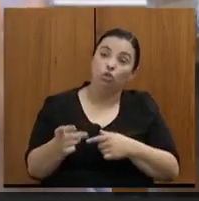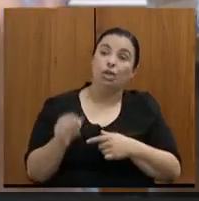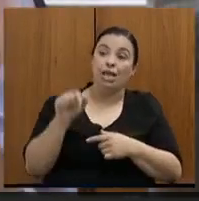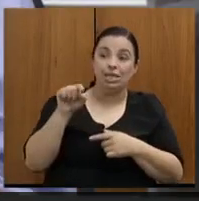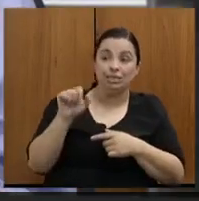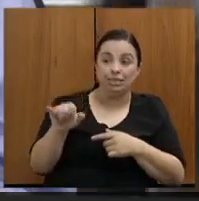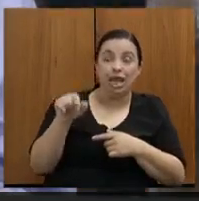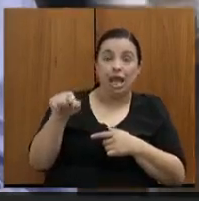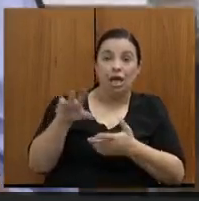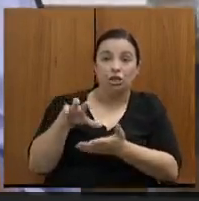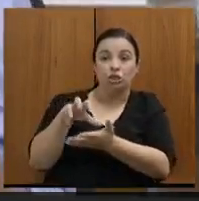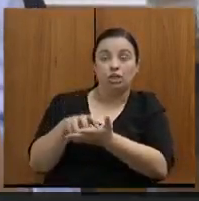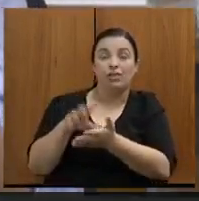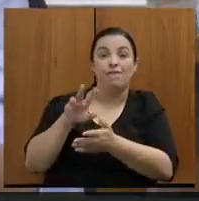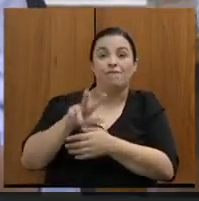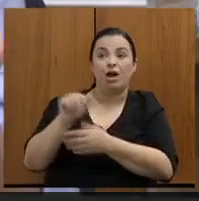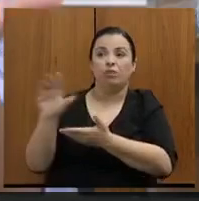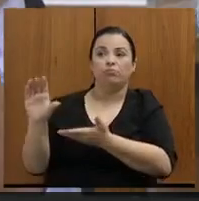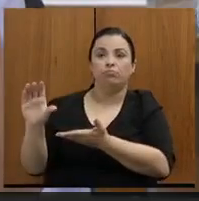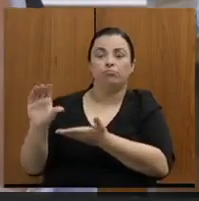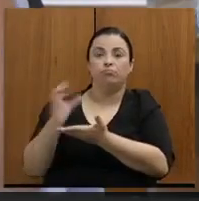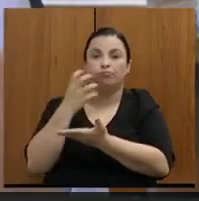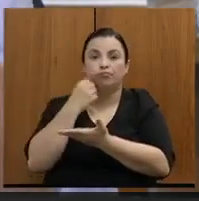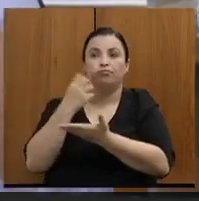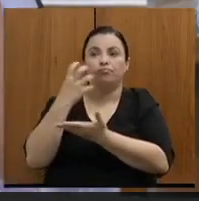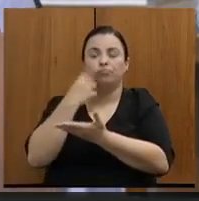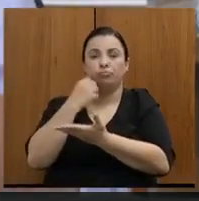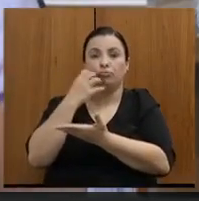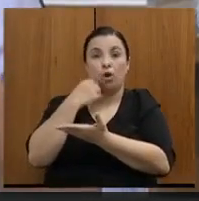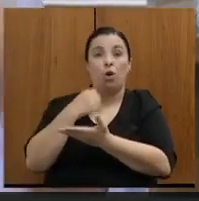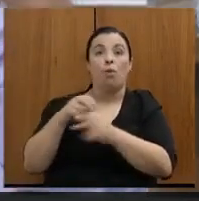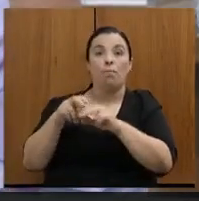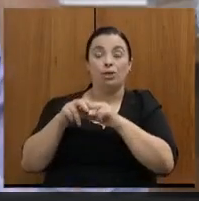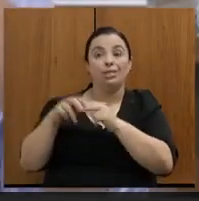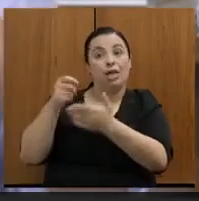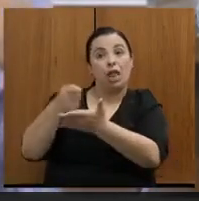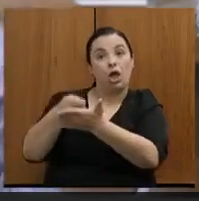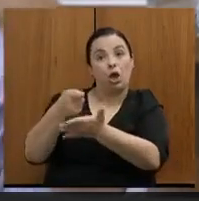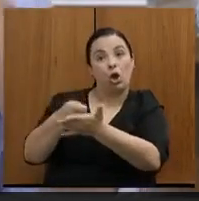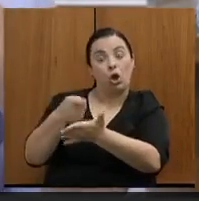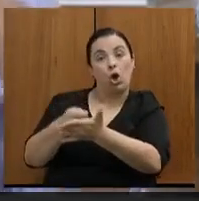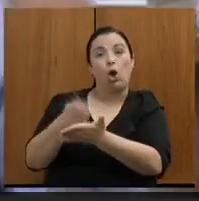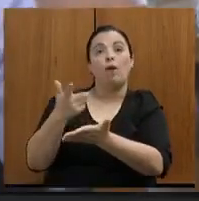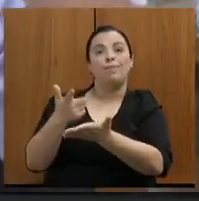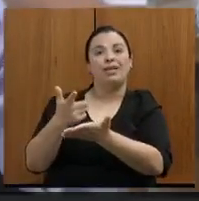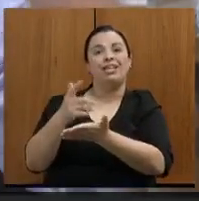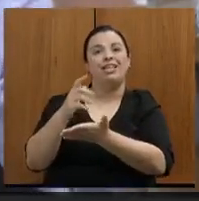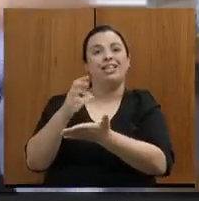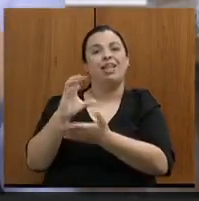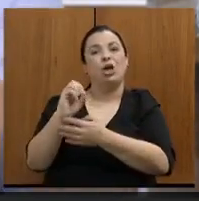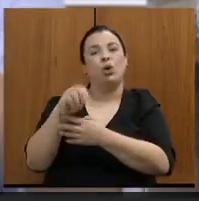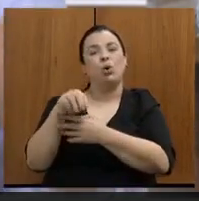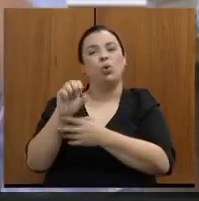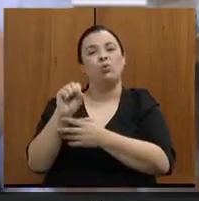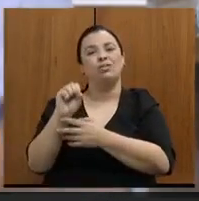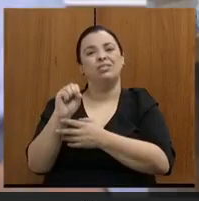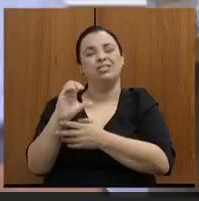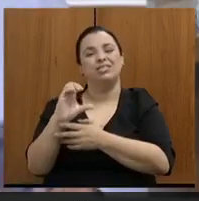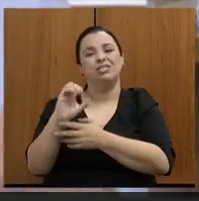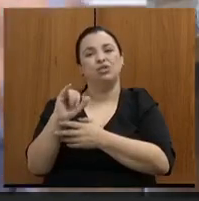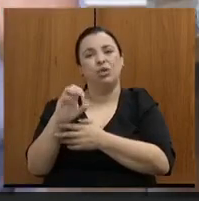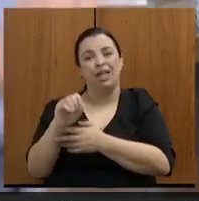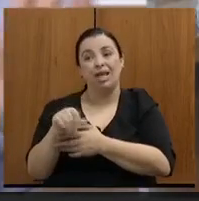vai recebendo receitas, porque ela cobra da concessão, da concessionária, uma taxa de regulação, isso a torna